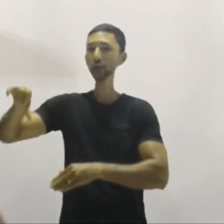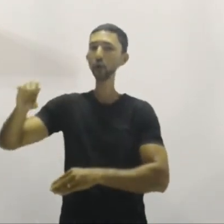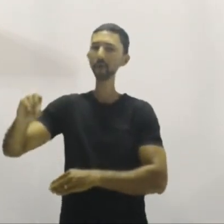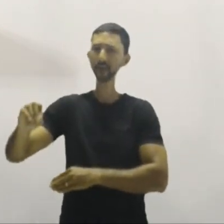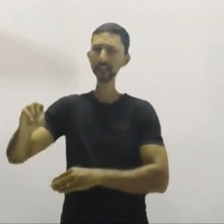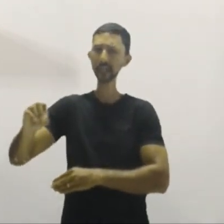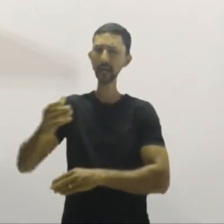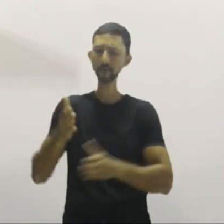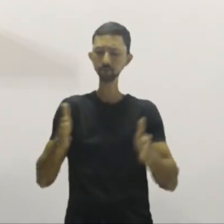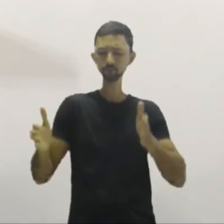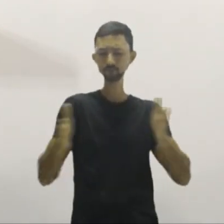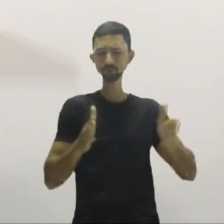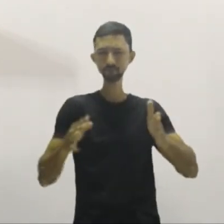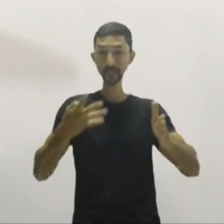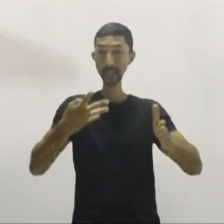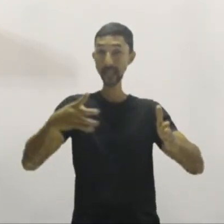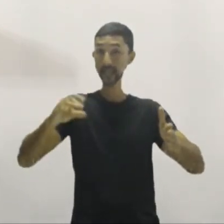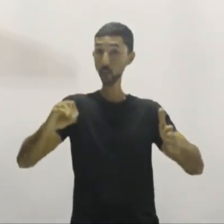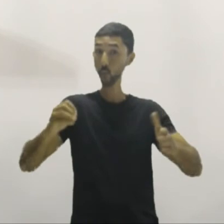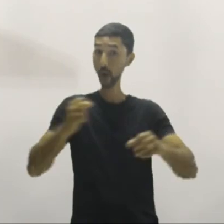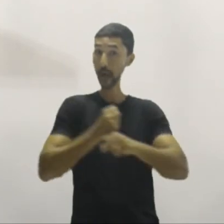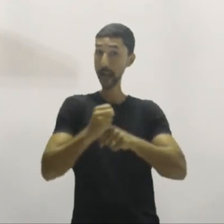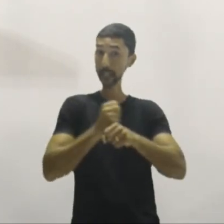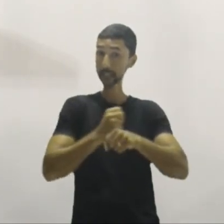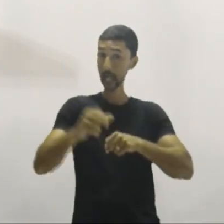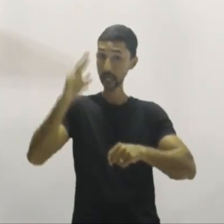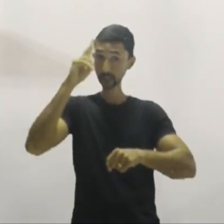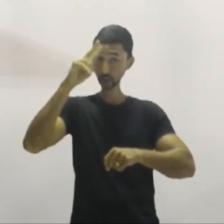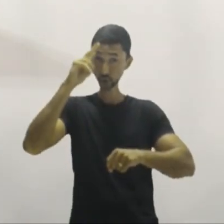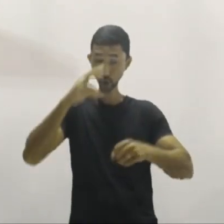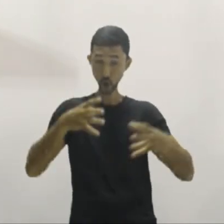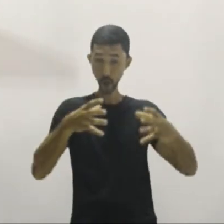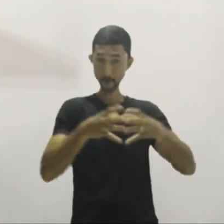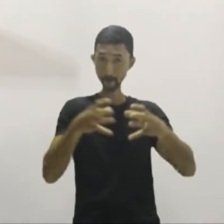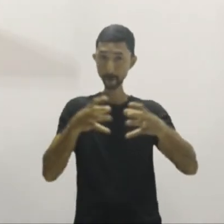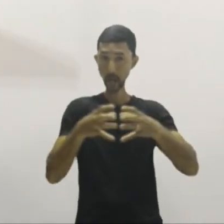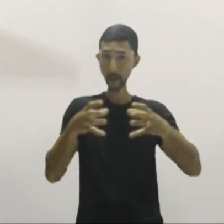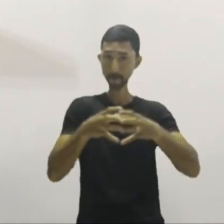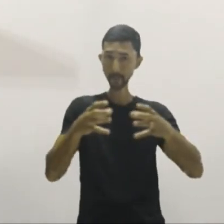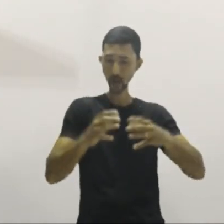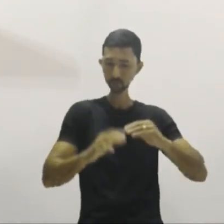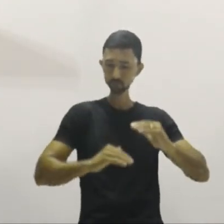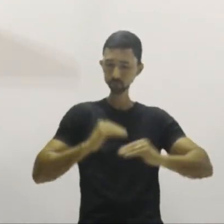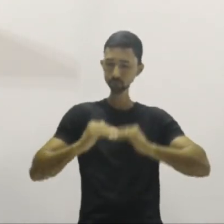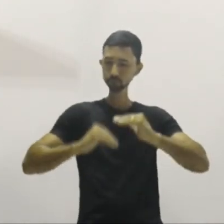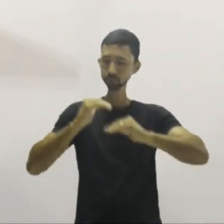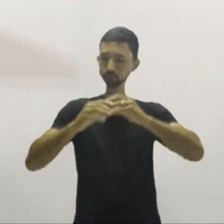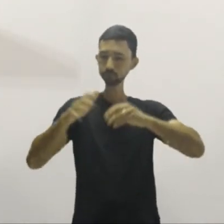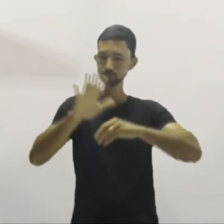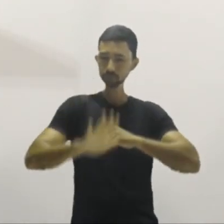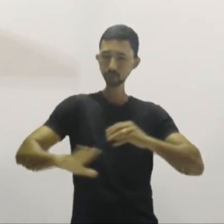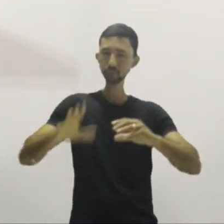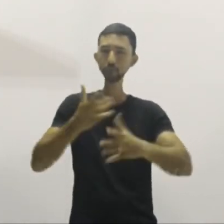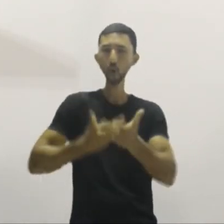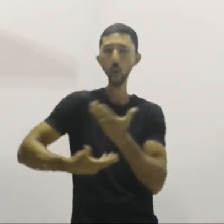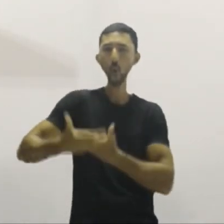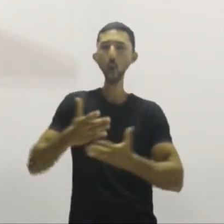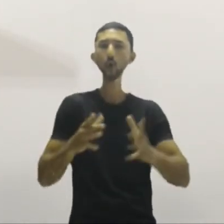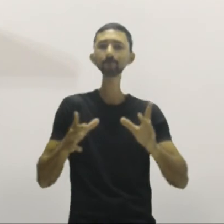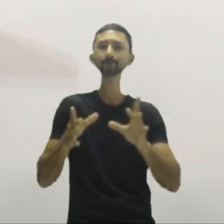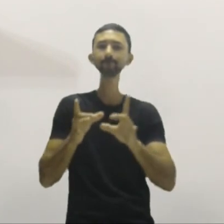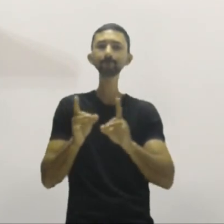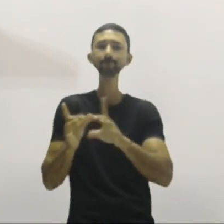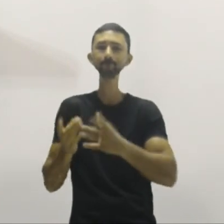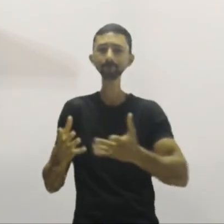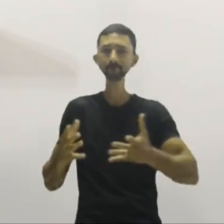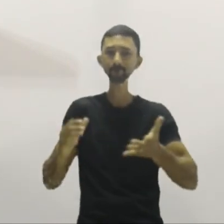são 40 anos de história de bloco econômico para eu te falar da consolidação no mercado comum. São